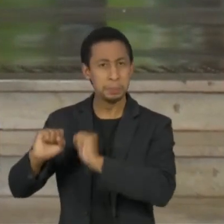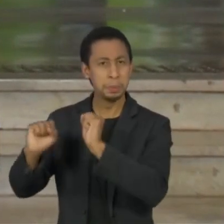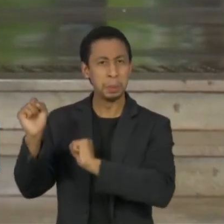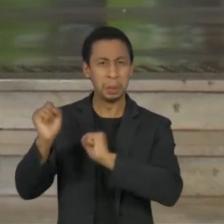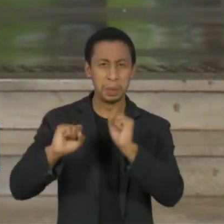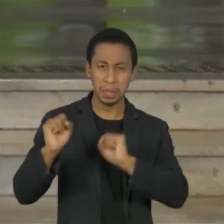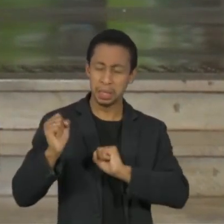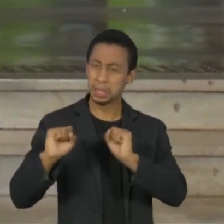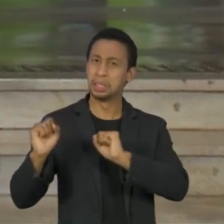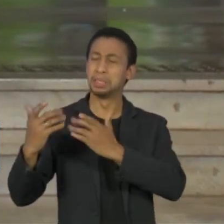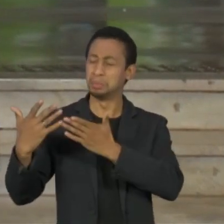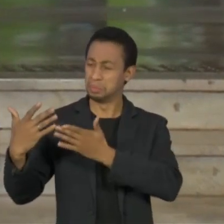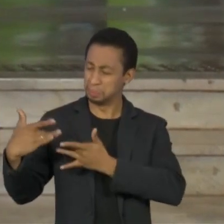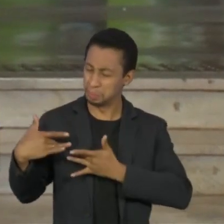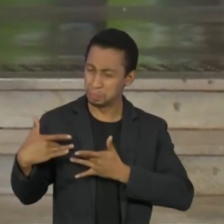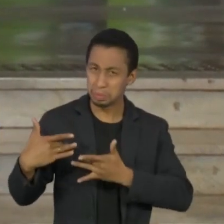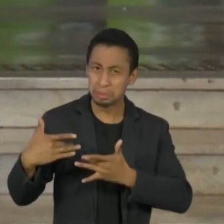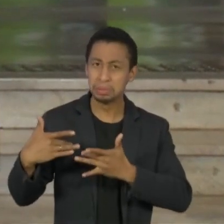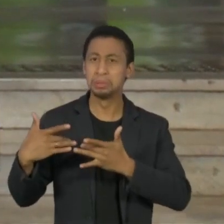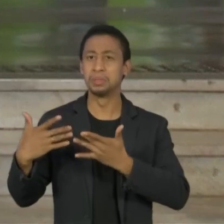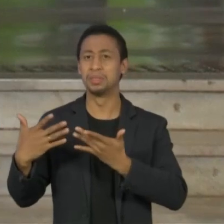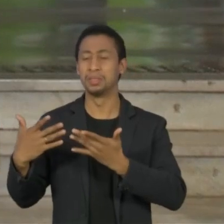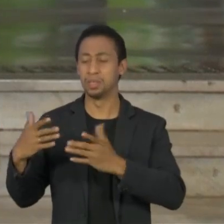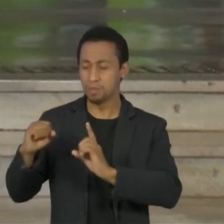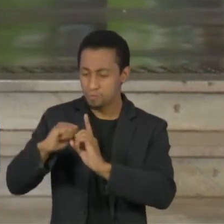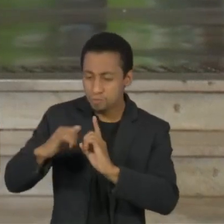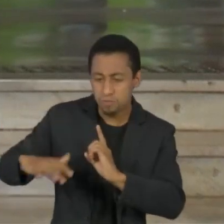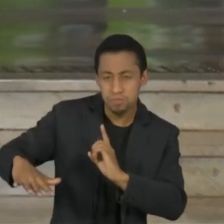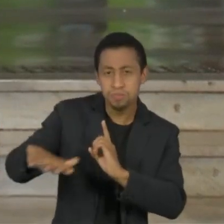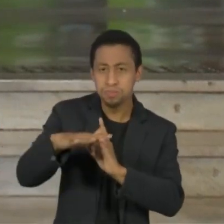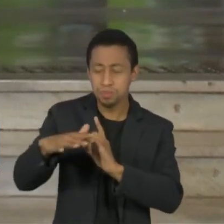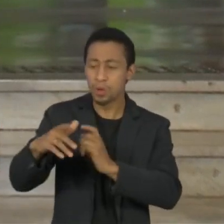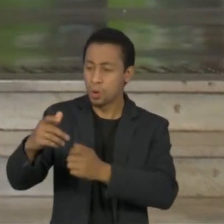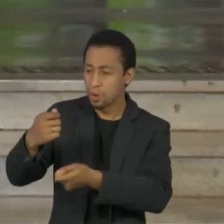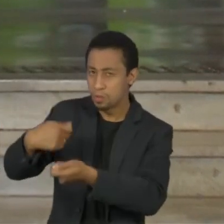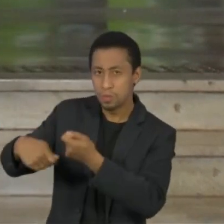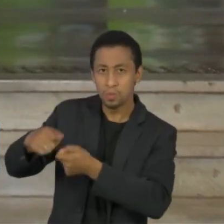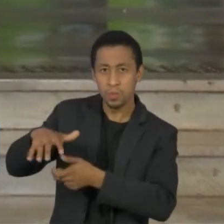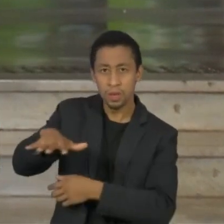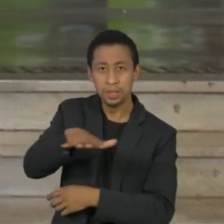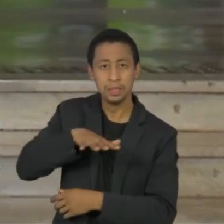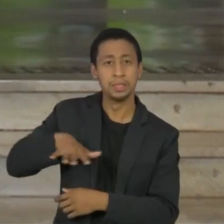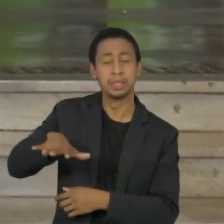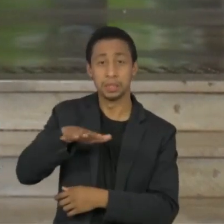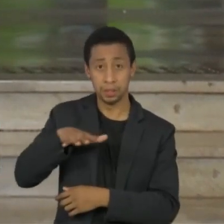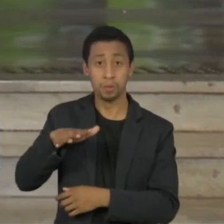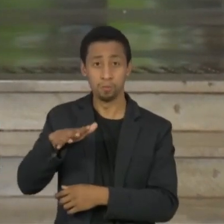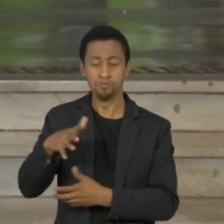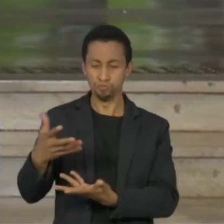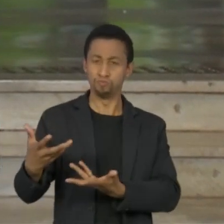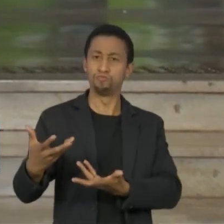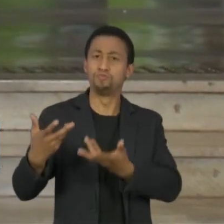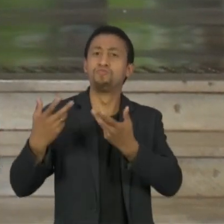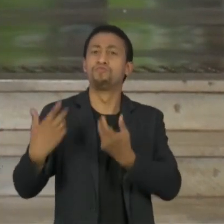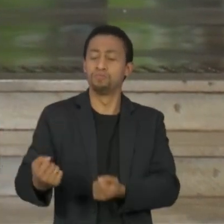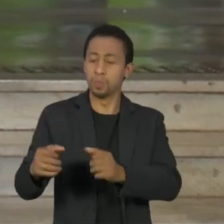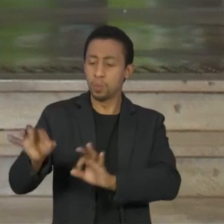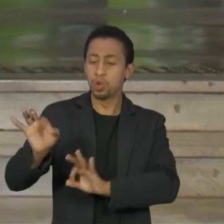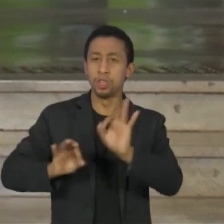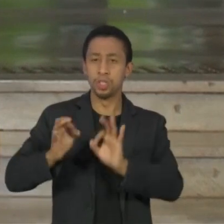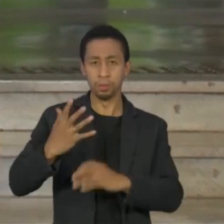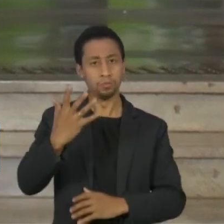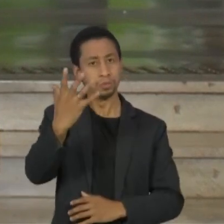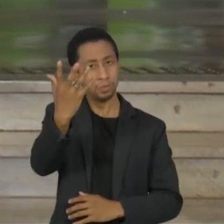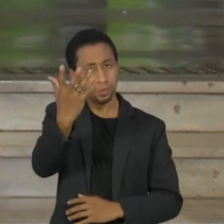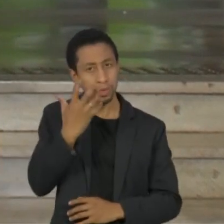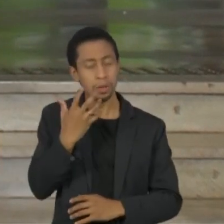colaboradores, organizações da sociedade civil, que aderiram a um projeto sério, bem